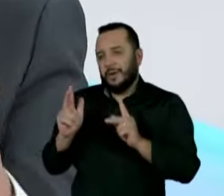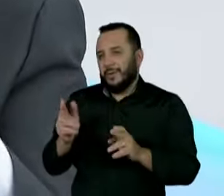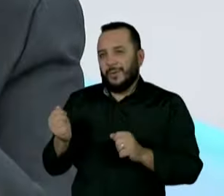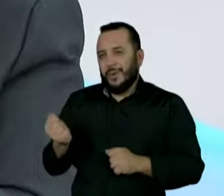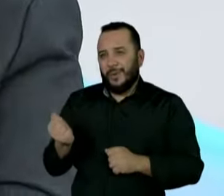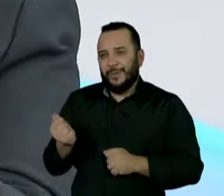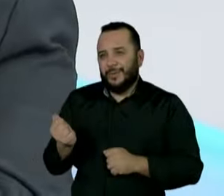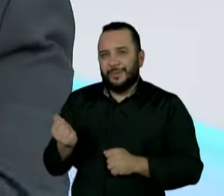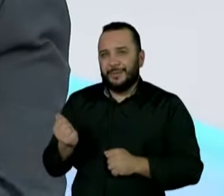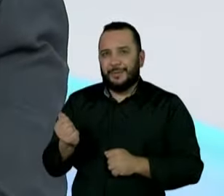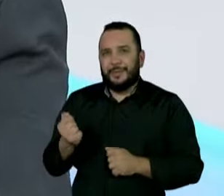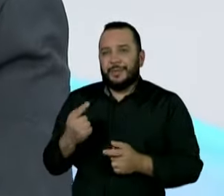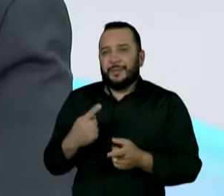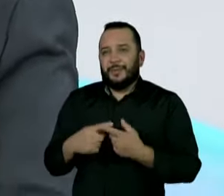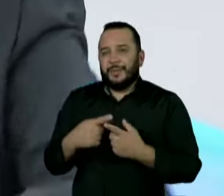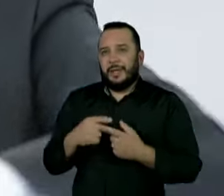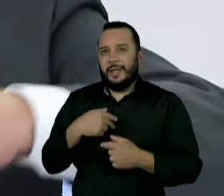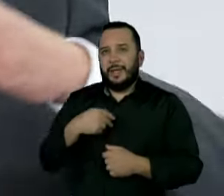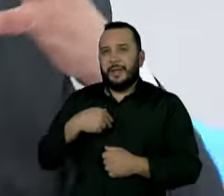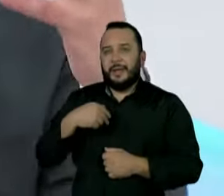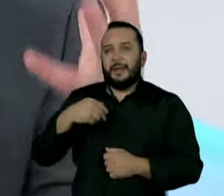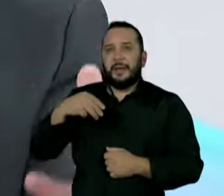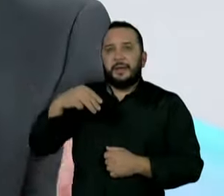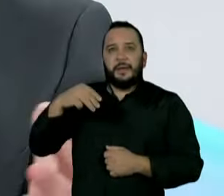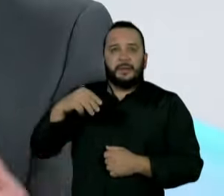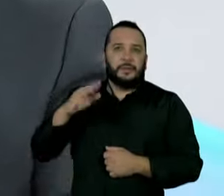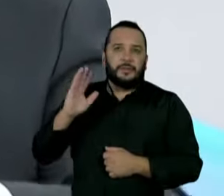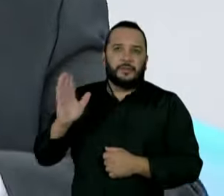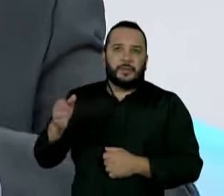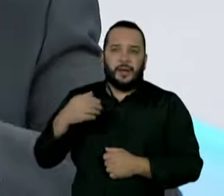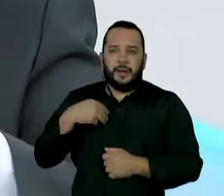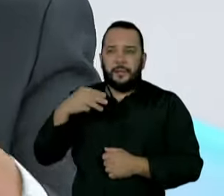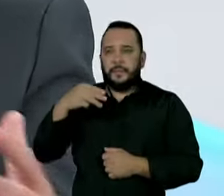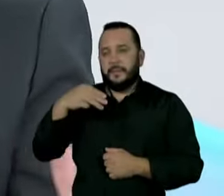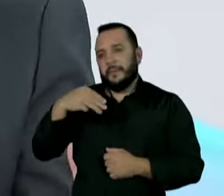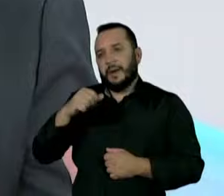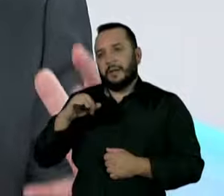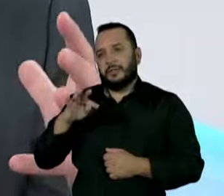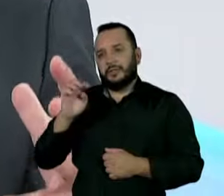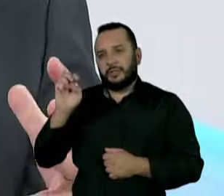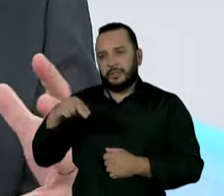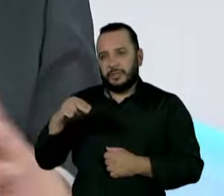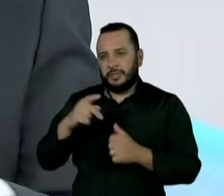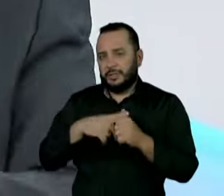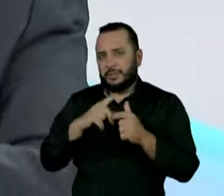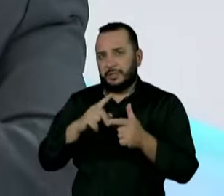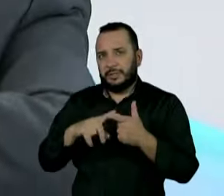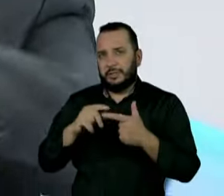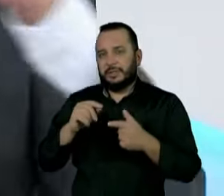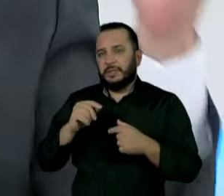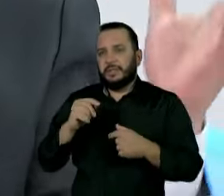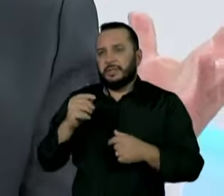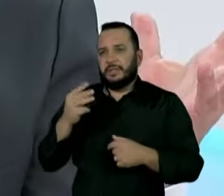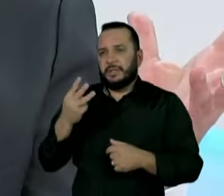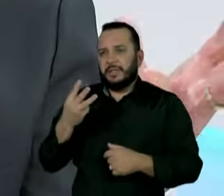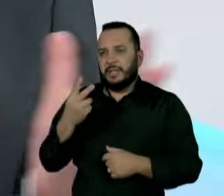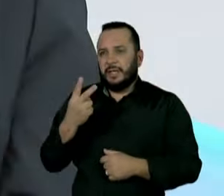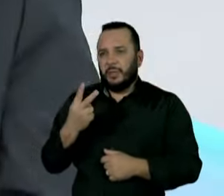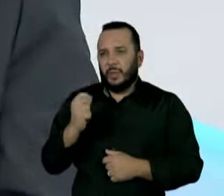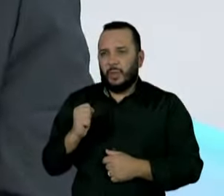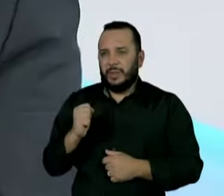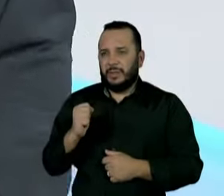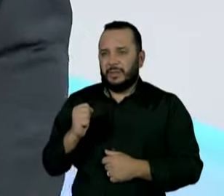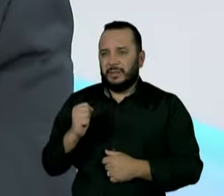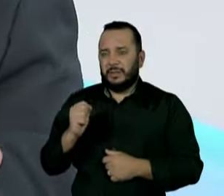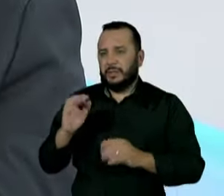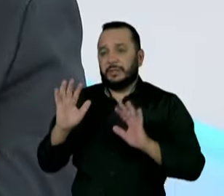Martins, Miragai, Adraus e Camargo, 32, toda a nossa história, enfim, de repente aparece um sujeito que ninguém